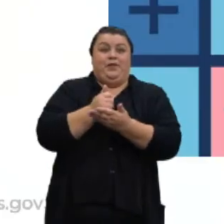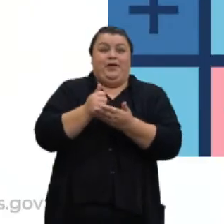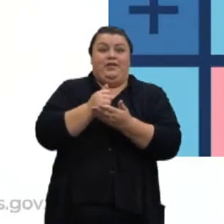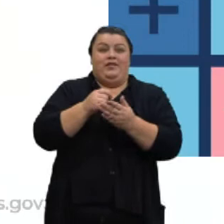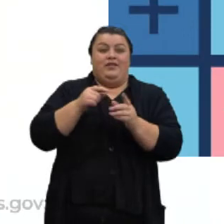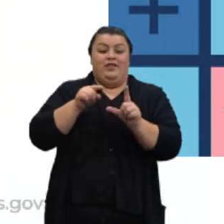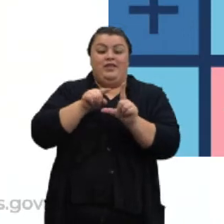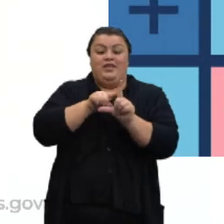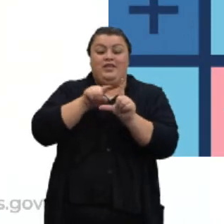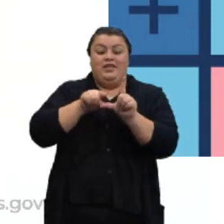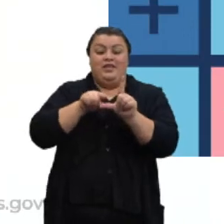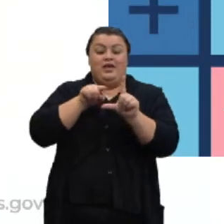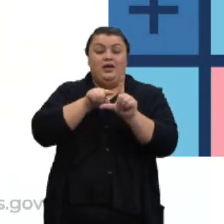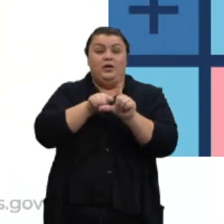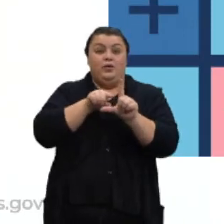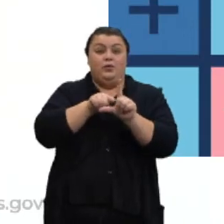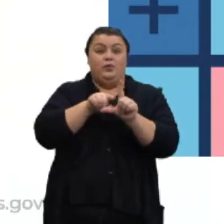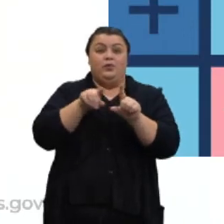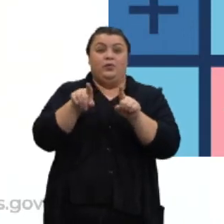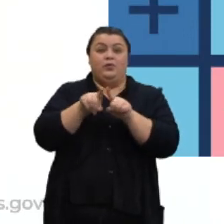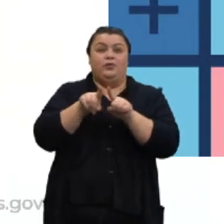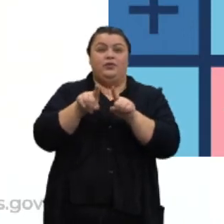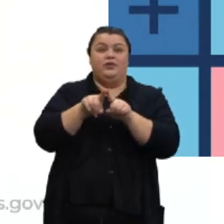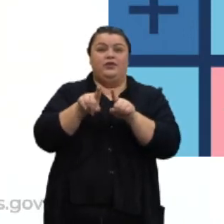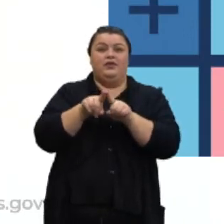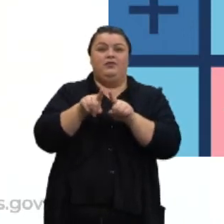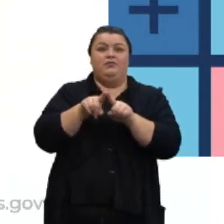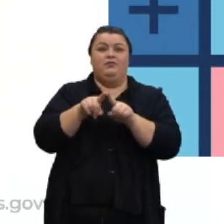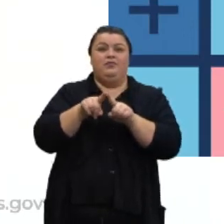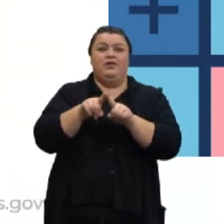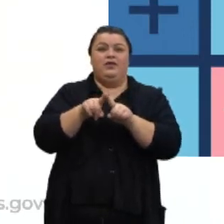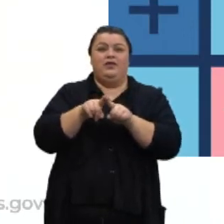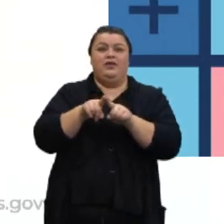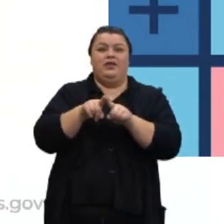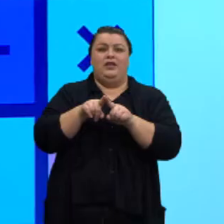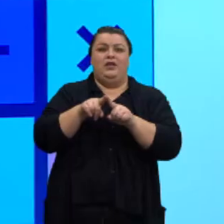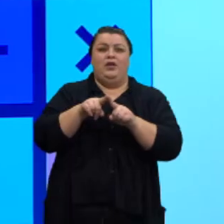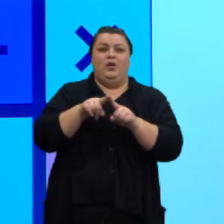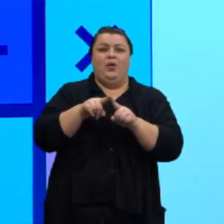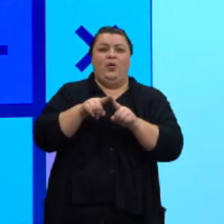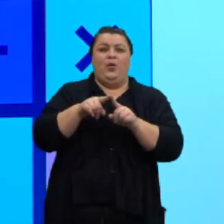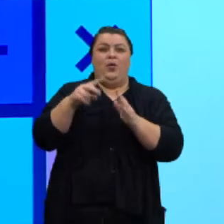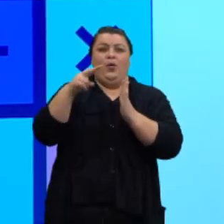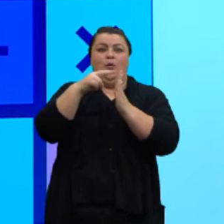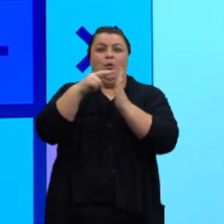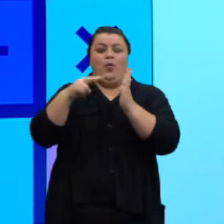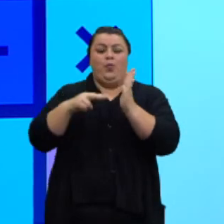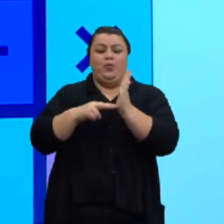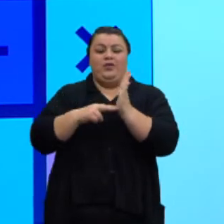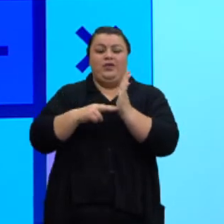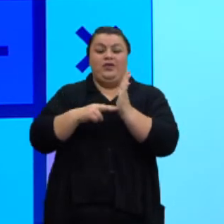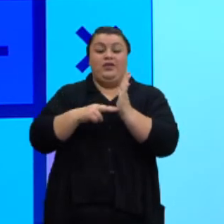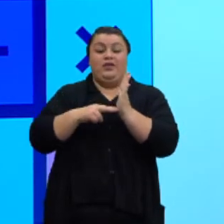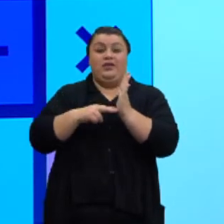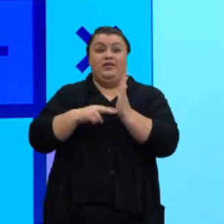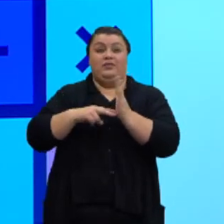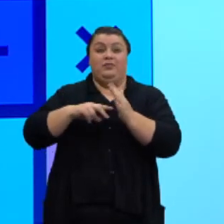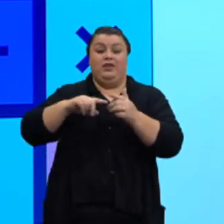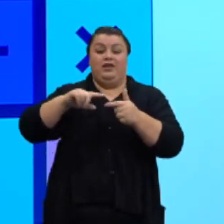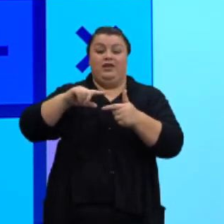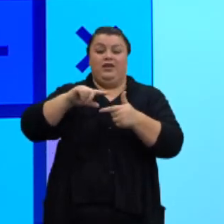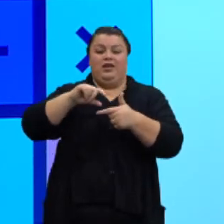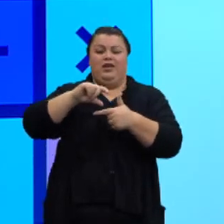o prisma quadrangular. O prisma quadrangular, a base é um quadrilátero.